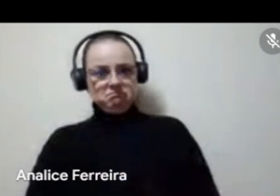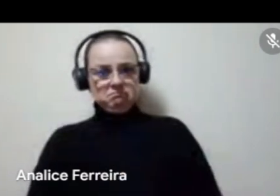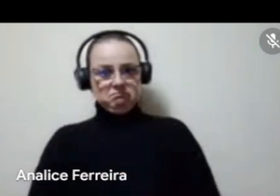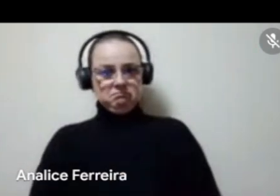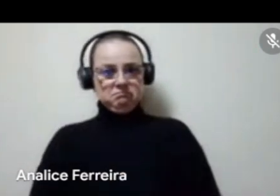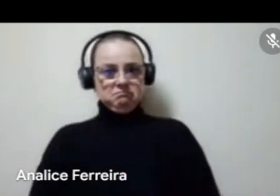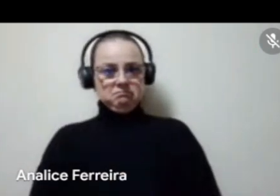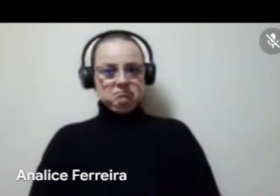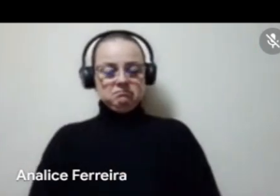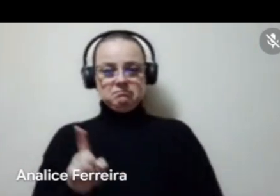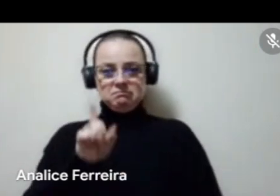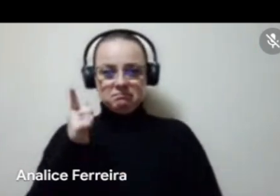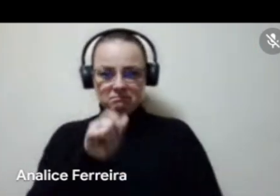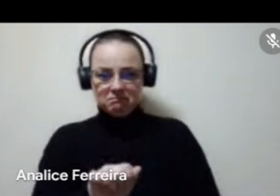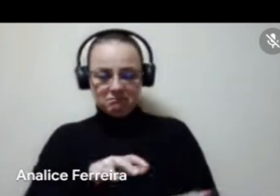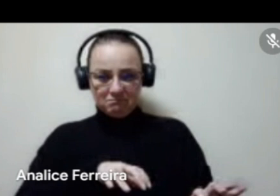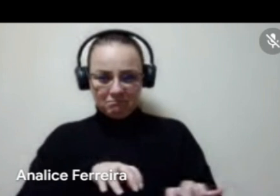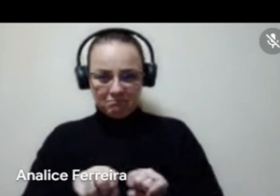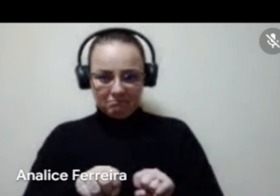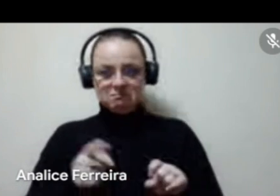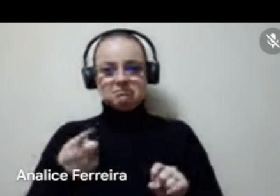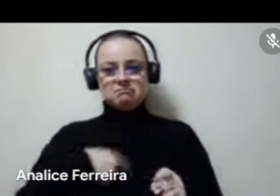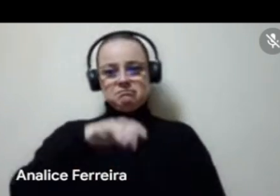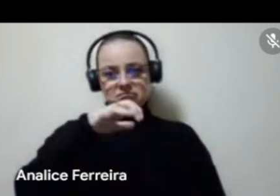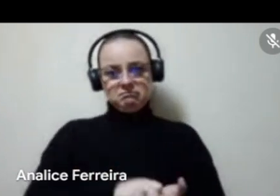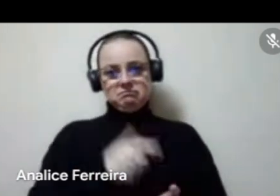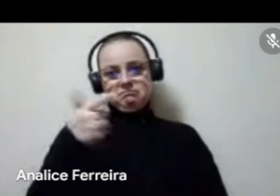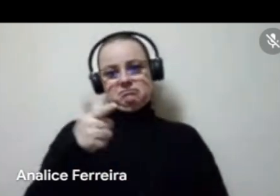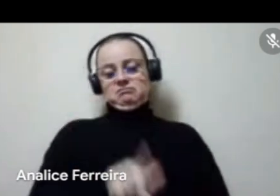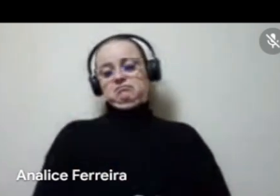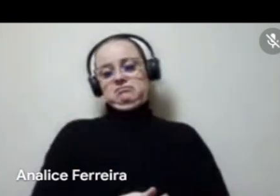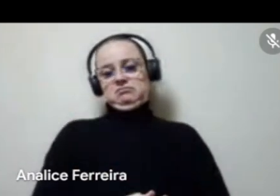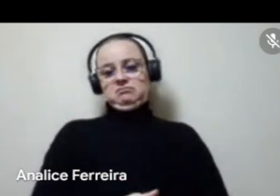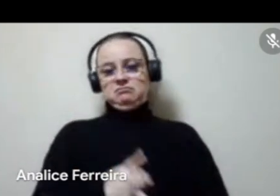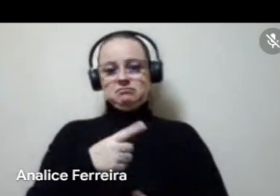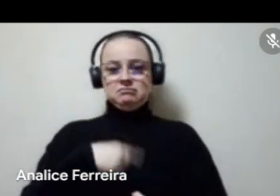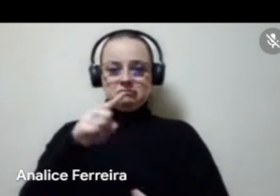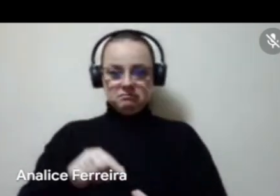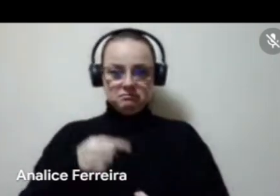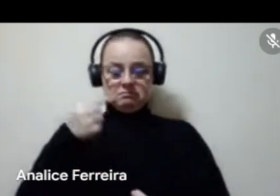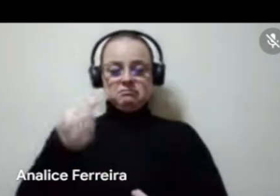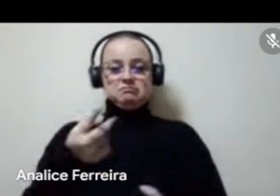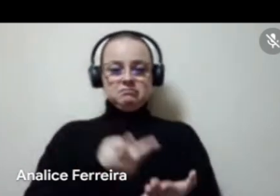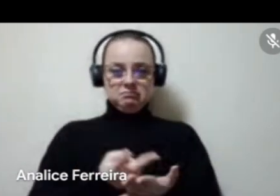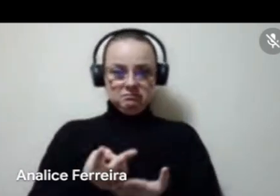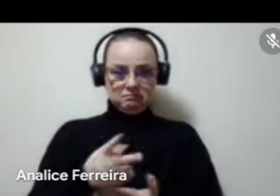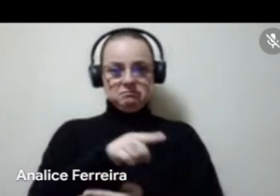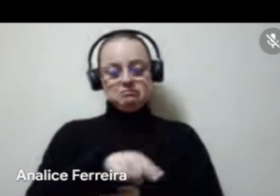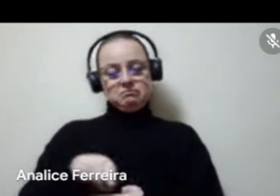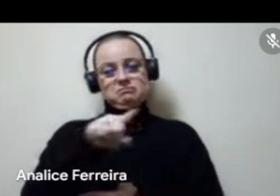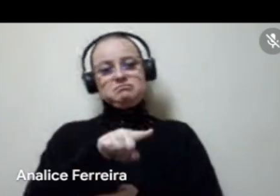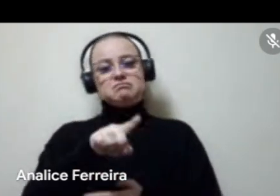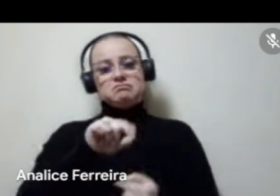que não vão conseguir concluir, vocês se inscrevem novamente e aí a seguir vocês vão